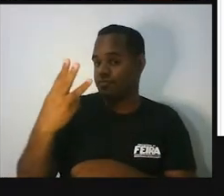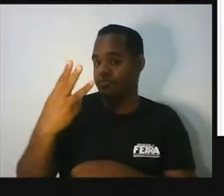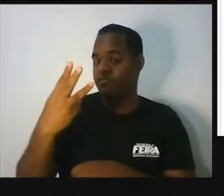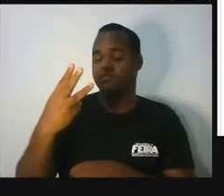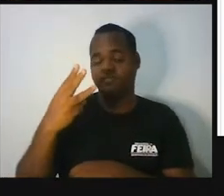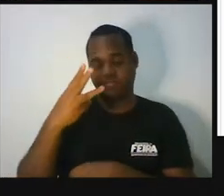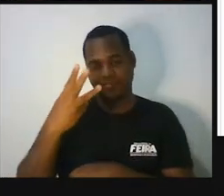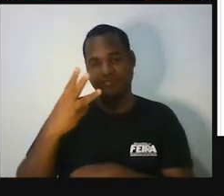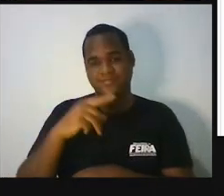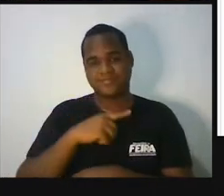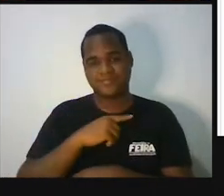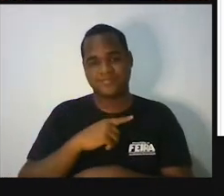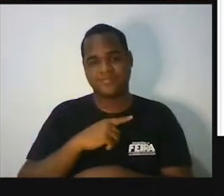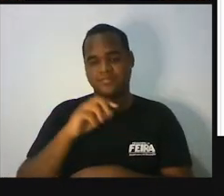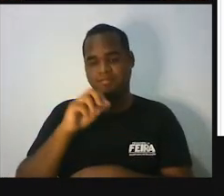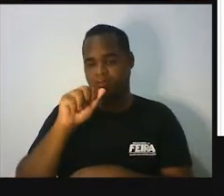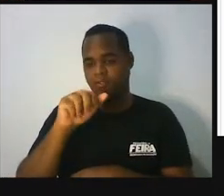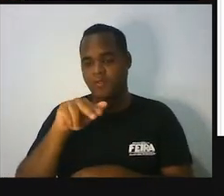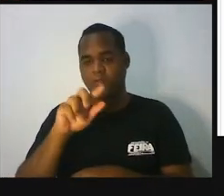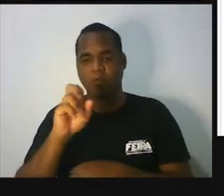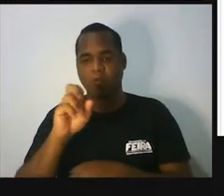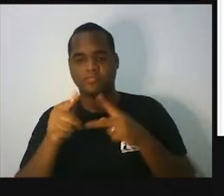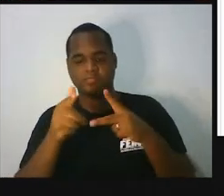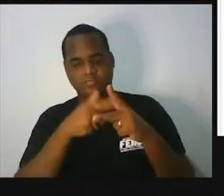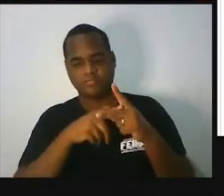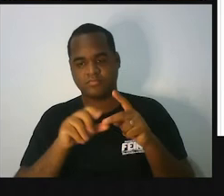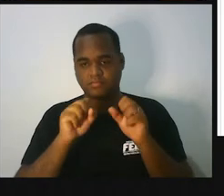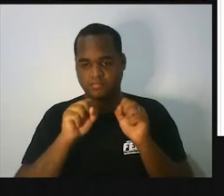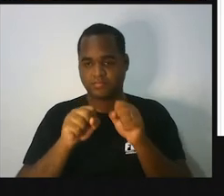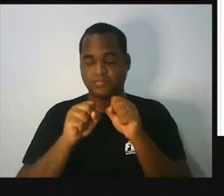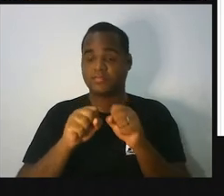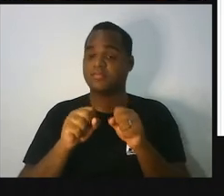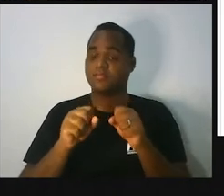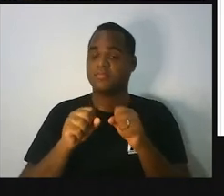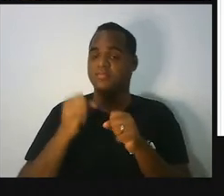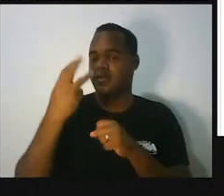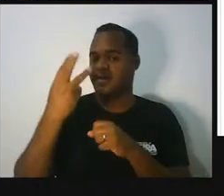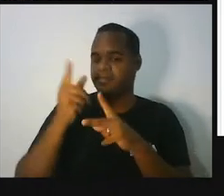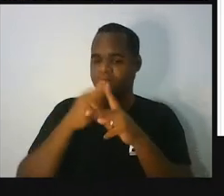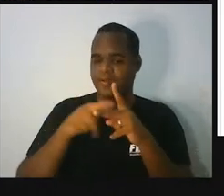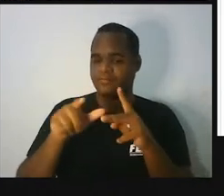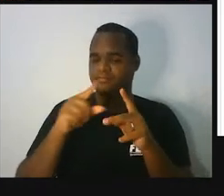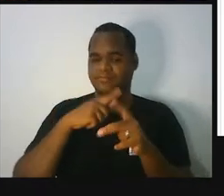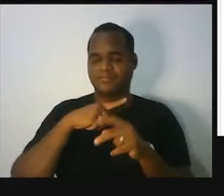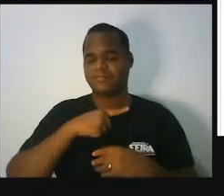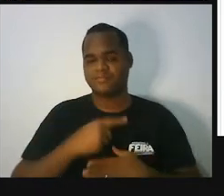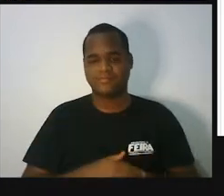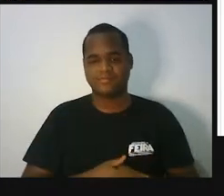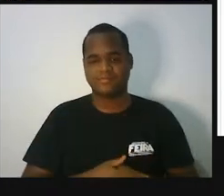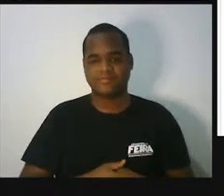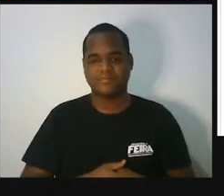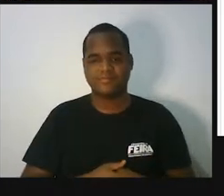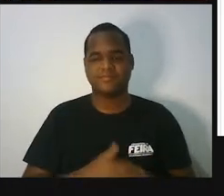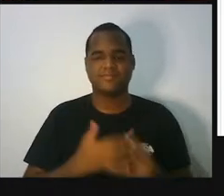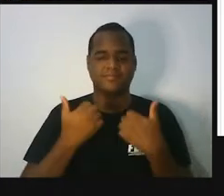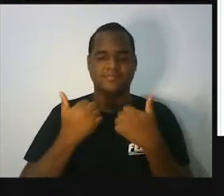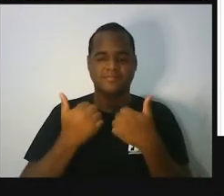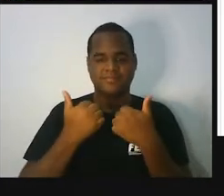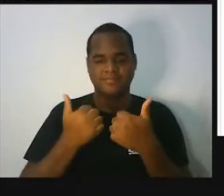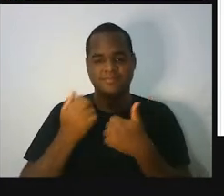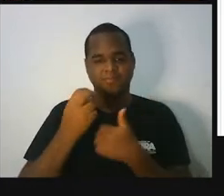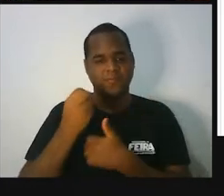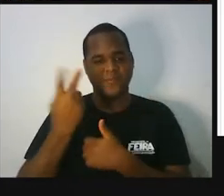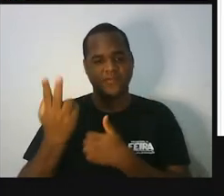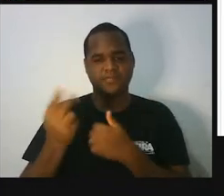três, ângulos, ângulos, polígono que tem três ângulos, beleza? Ou três